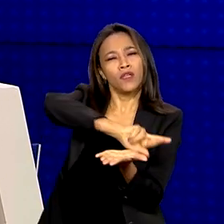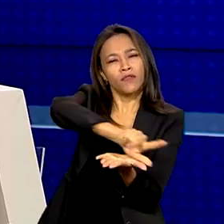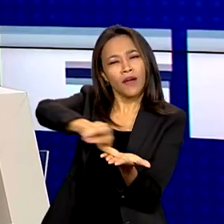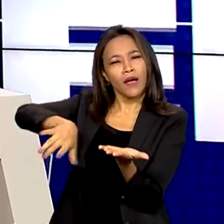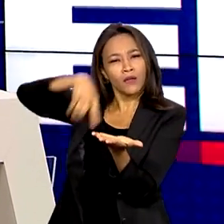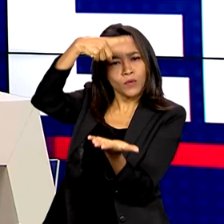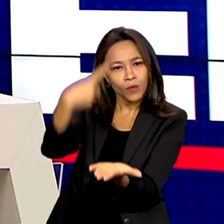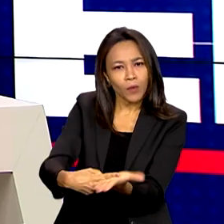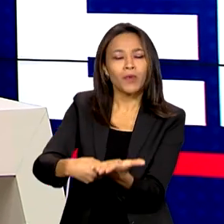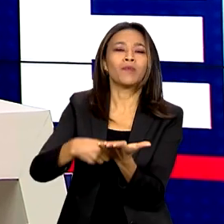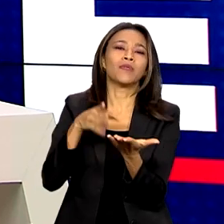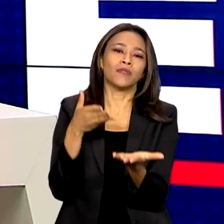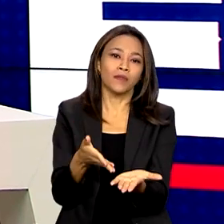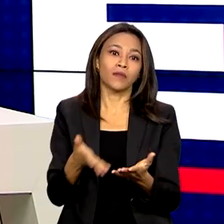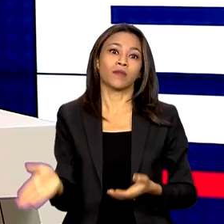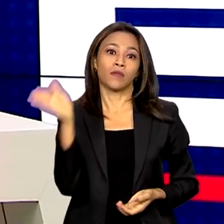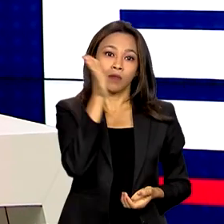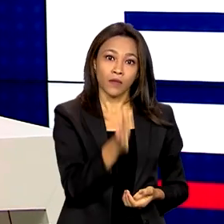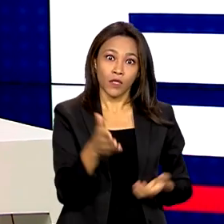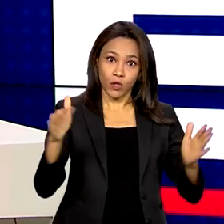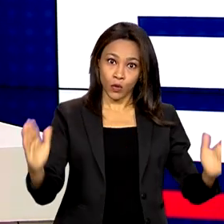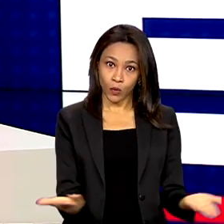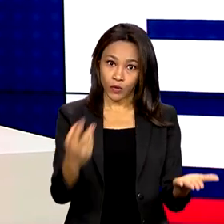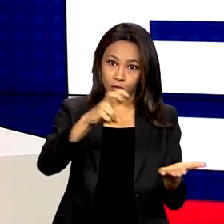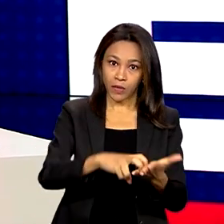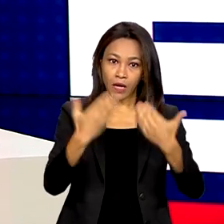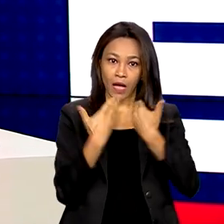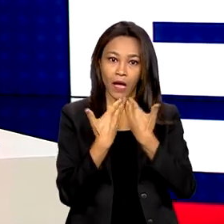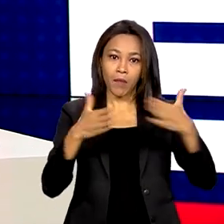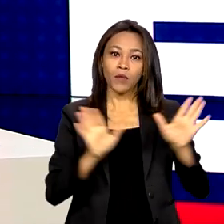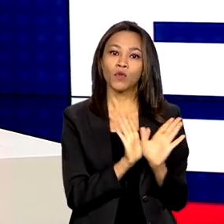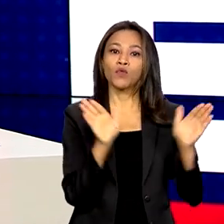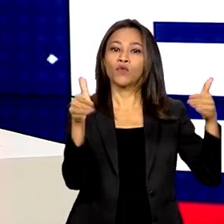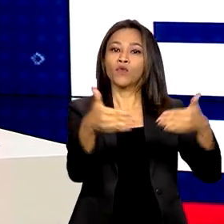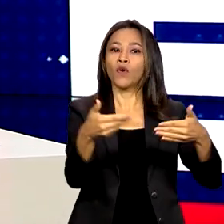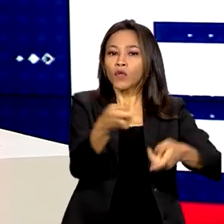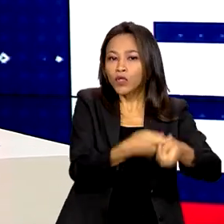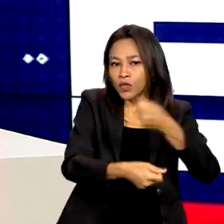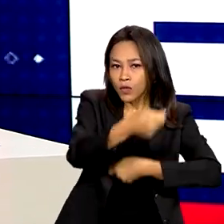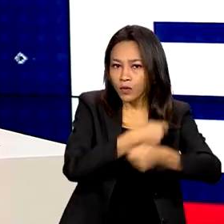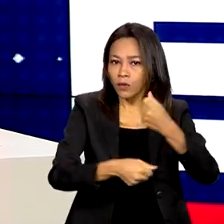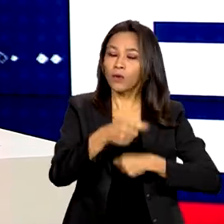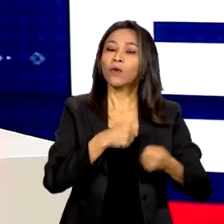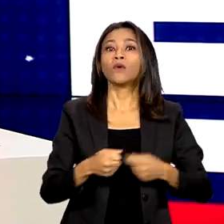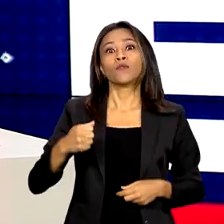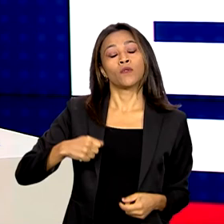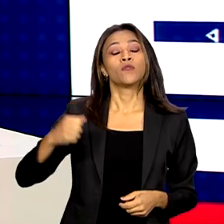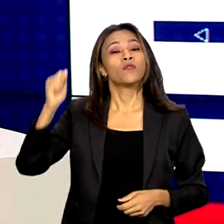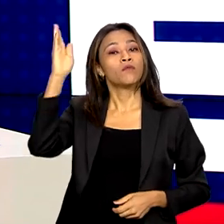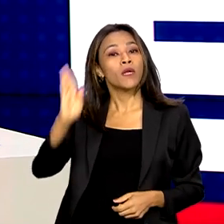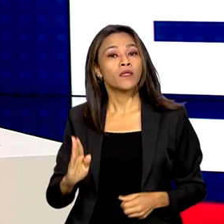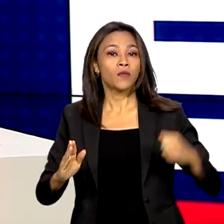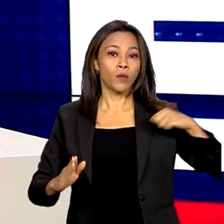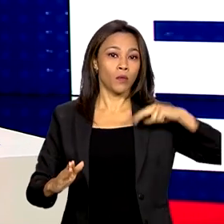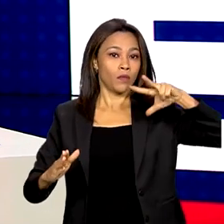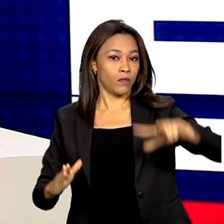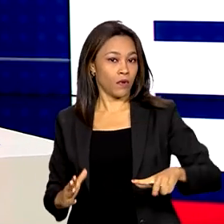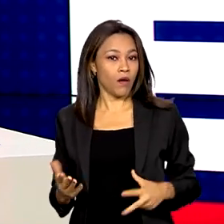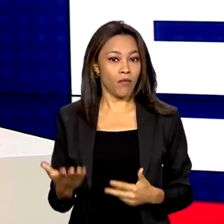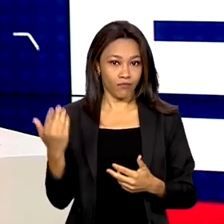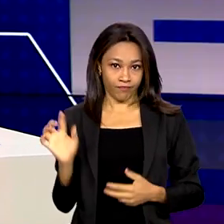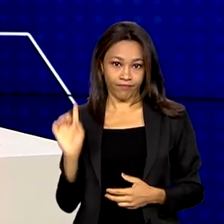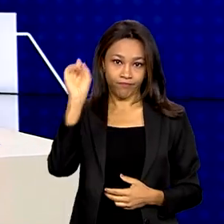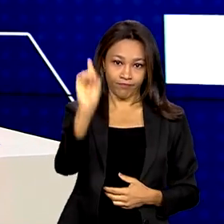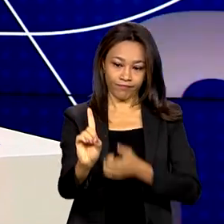E hoje, agora pela manhã, participou da sessão de abertura do Fórum de Negócios Portugal-Brasil. O repórter Marcos Uchoa